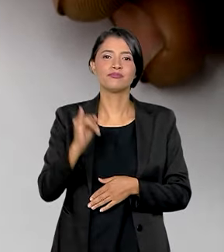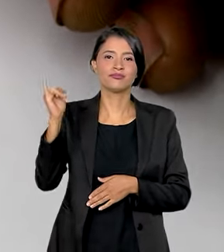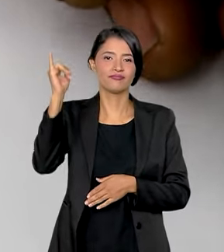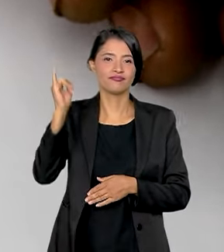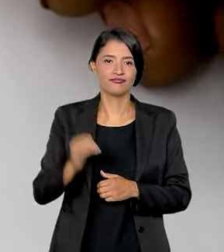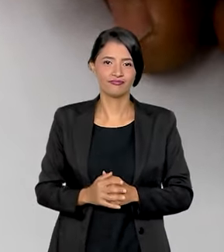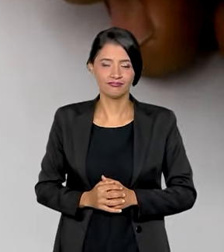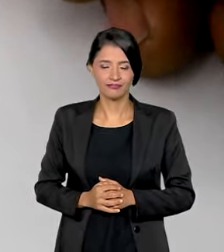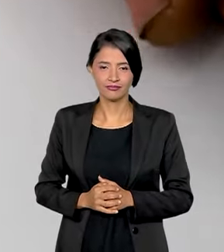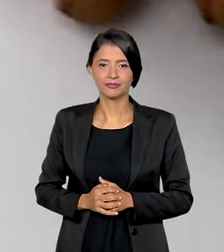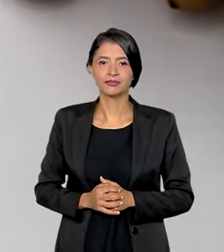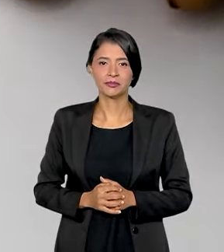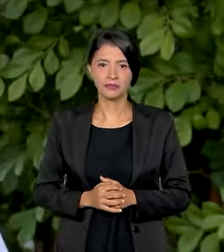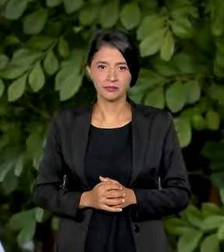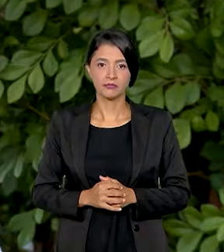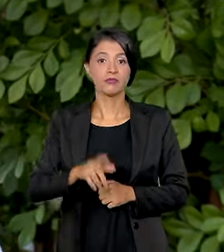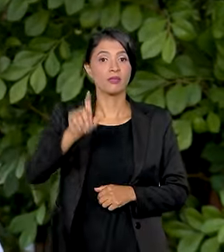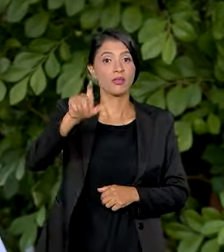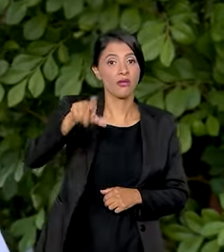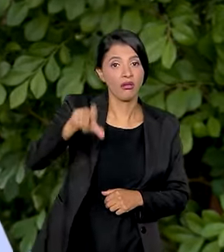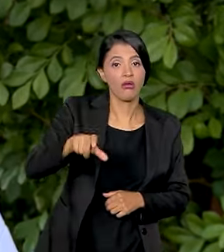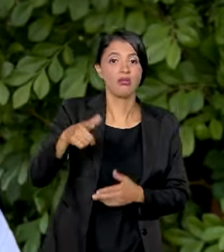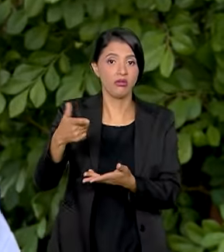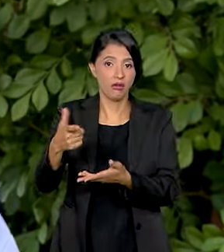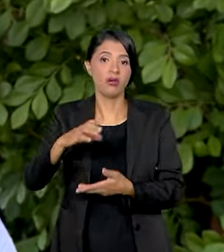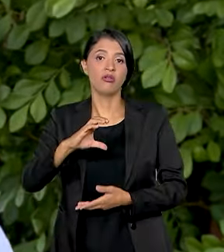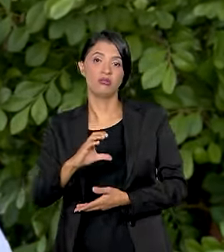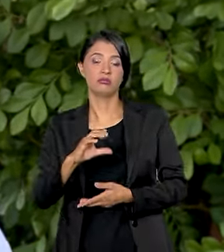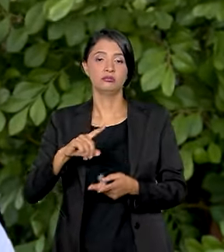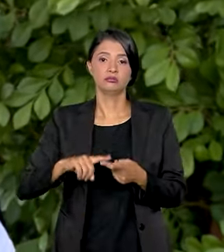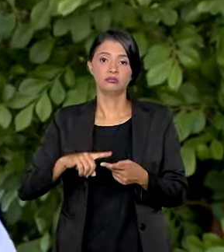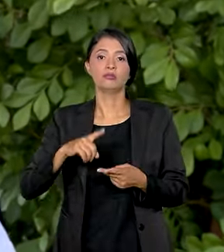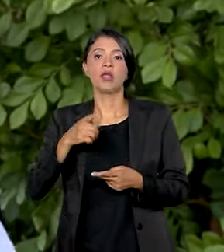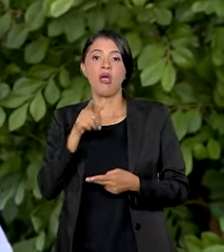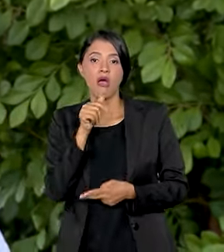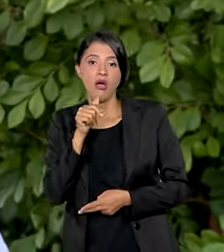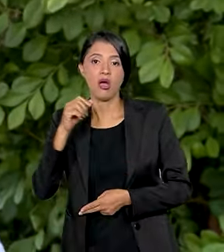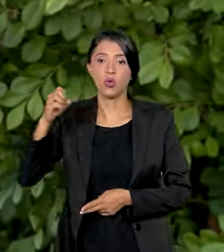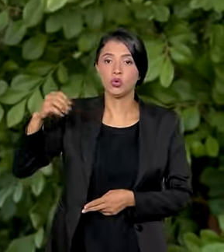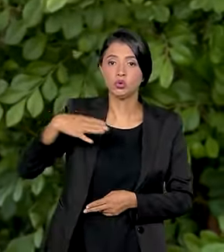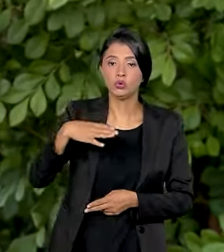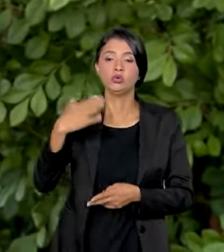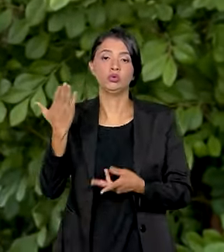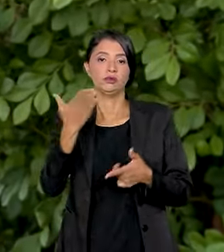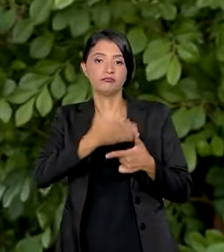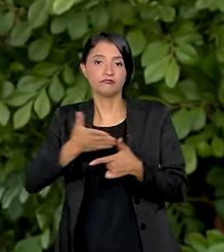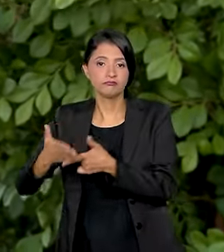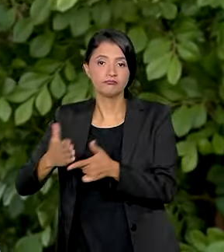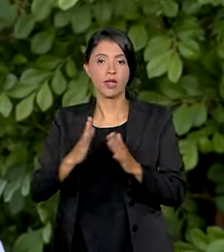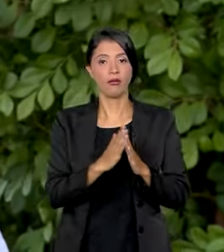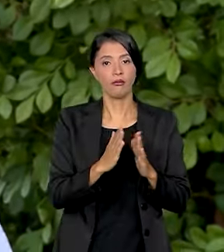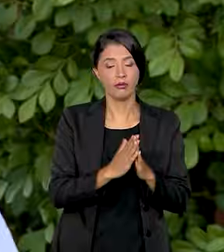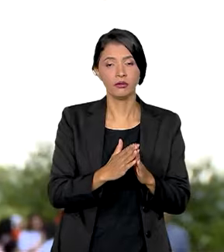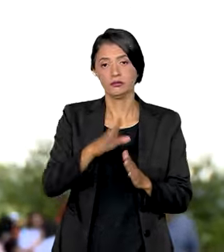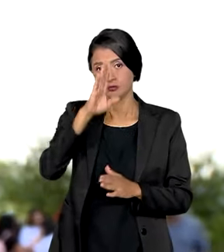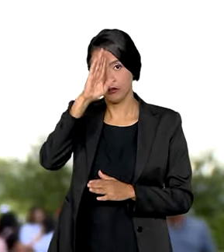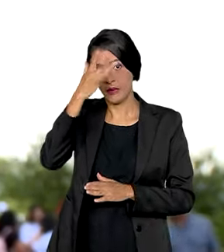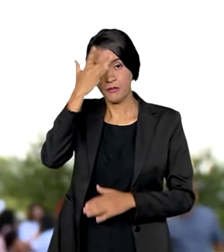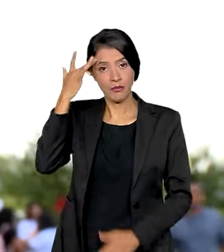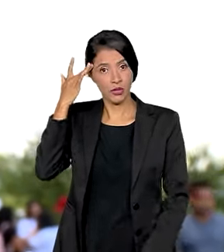é mais urgente. Cartão de crédito, conta de água e luz, prestação de casa, né?